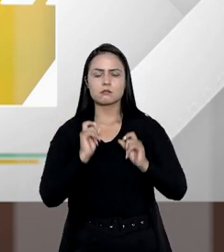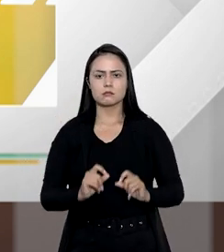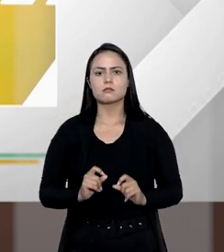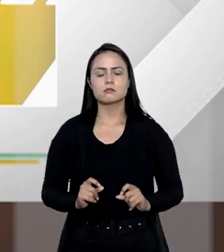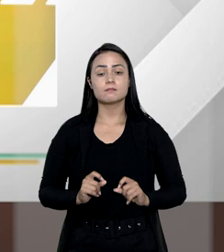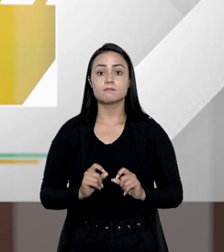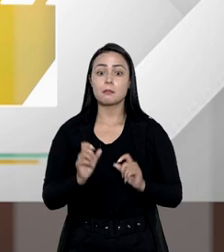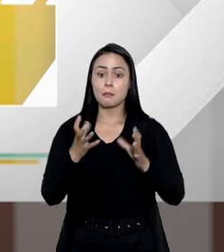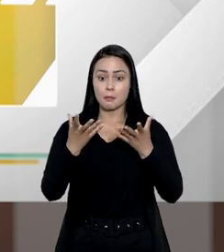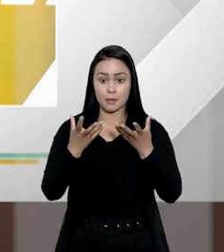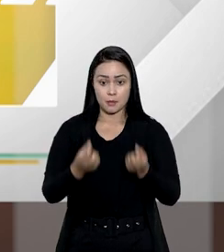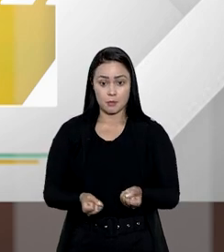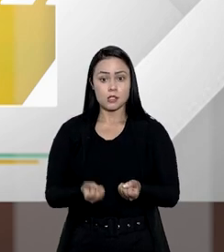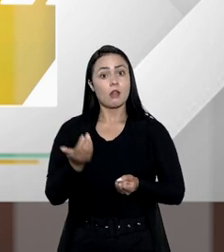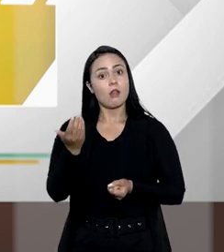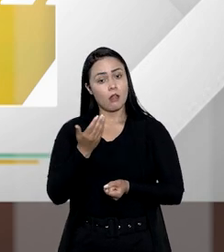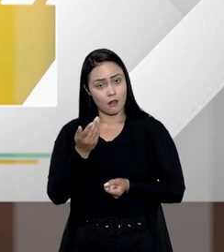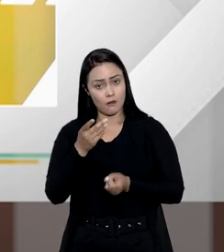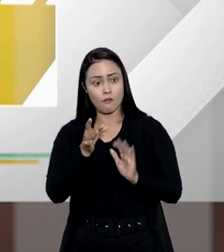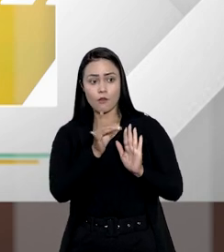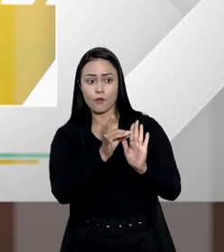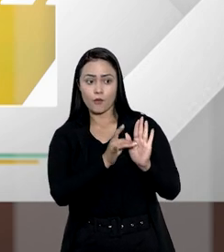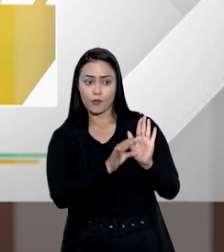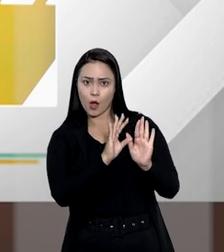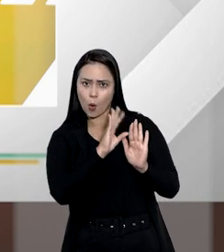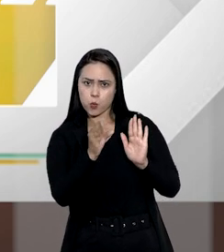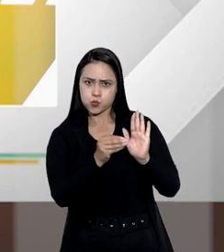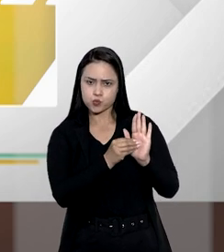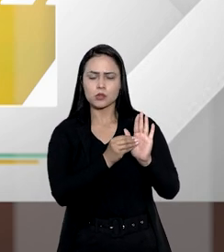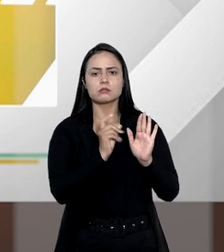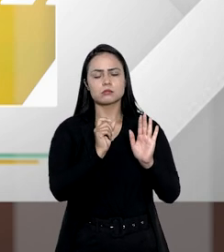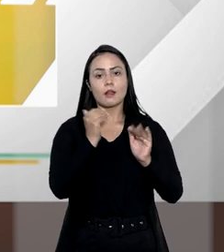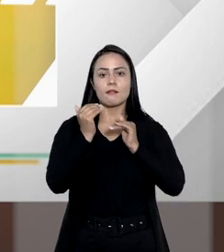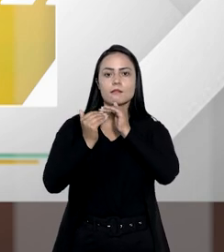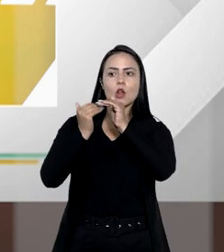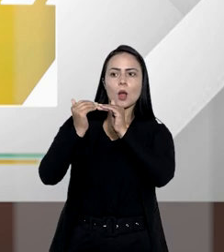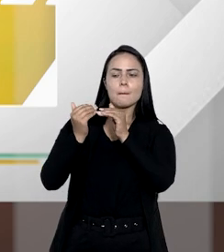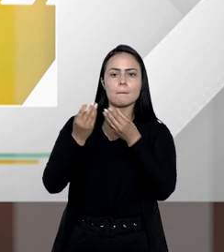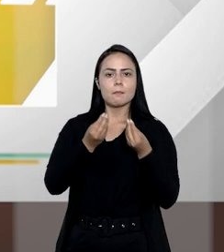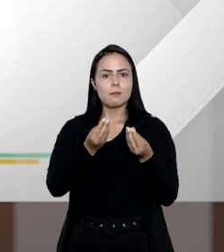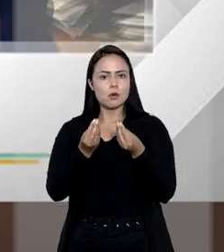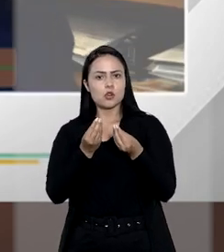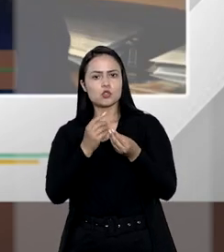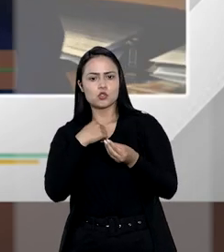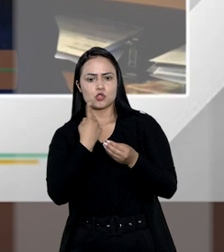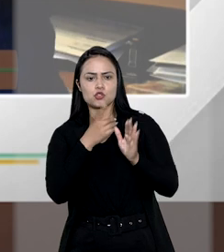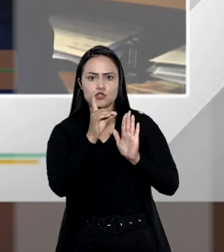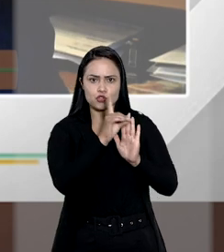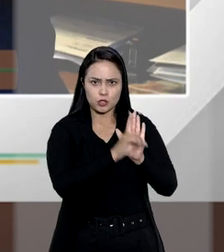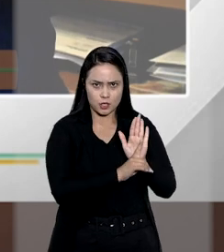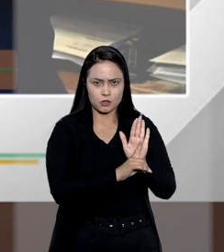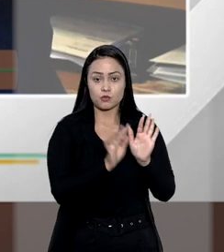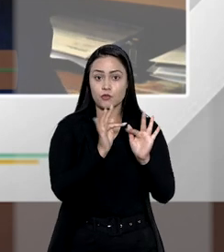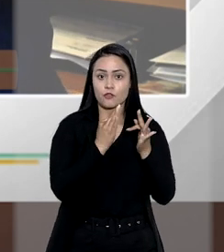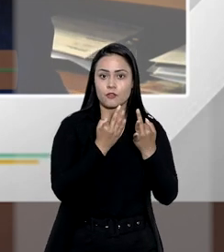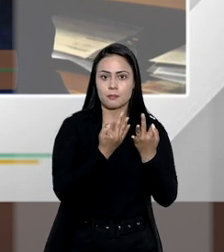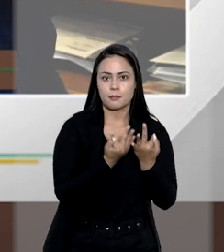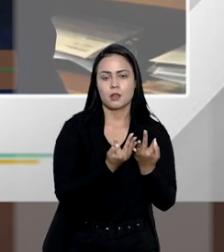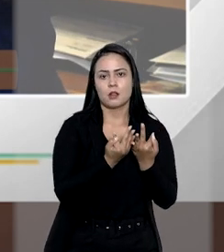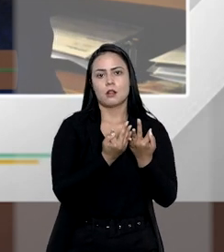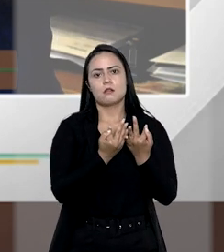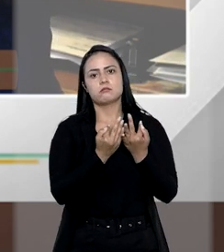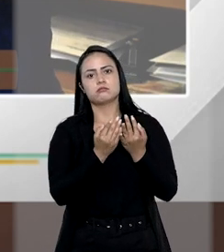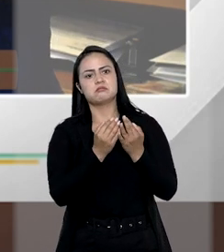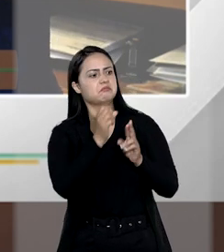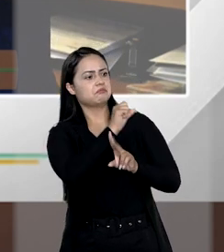Se me permite, Tiago, eu até queria fazer um acréscimo, porque evoluímos e muito no nosso direito de famílias, das